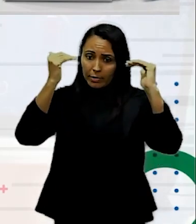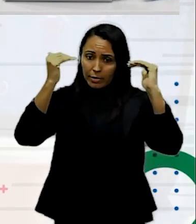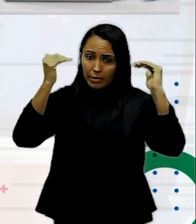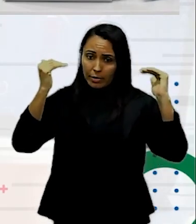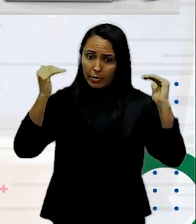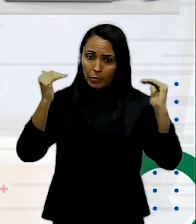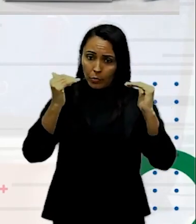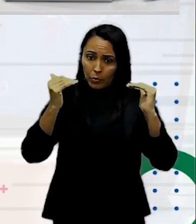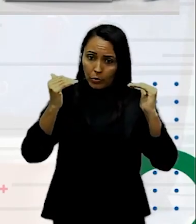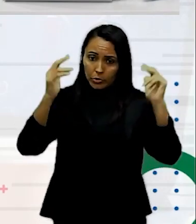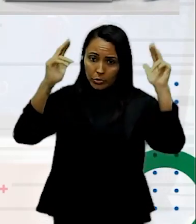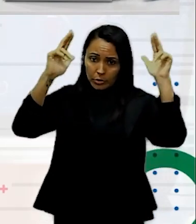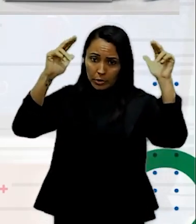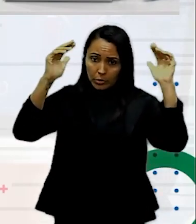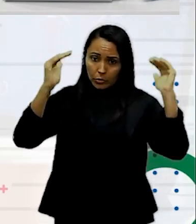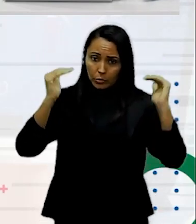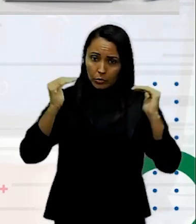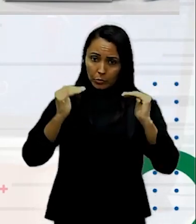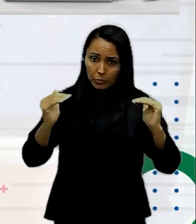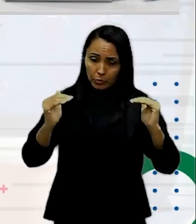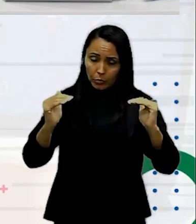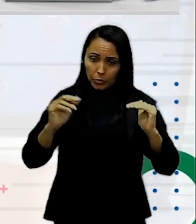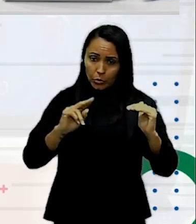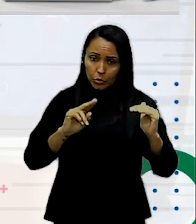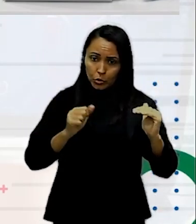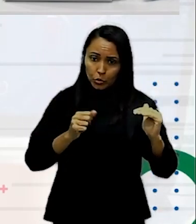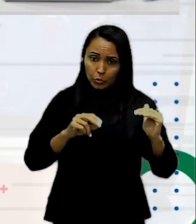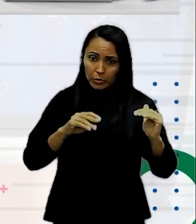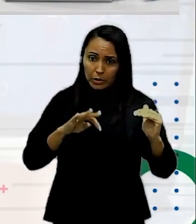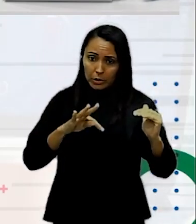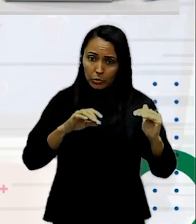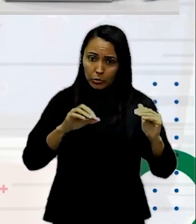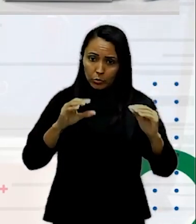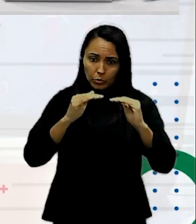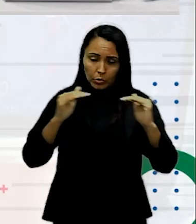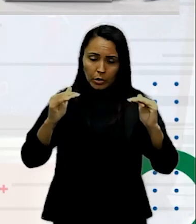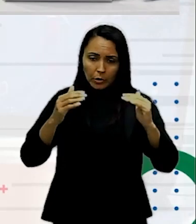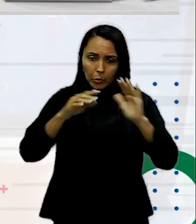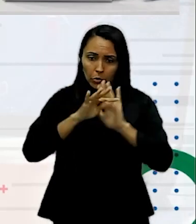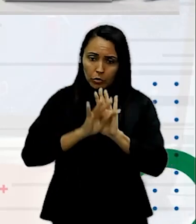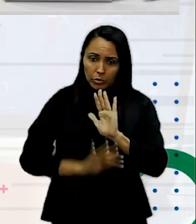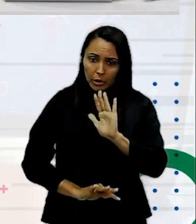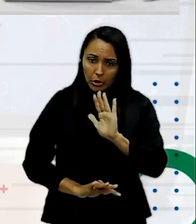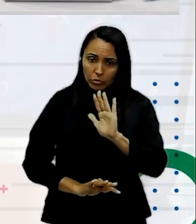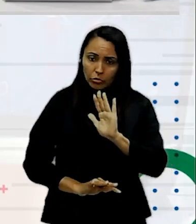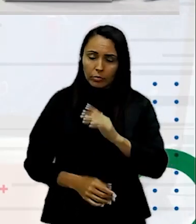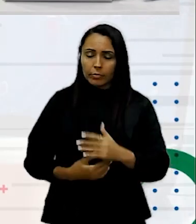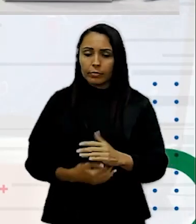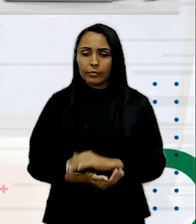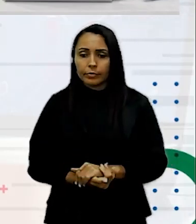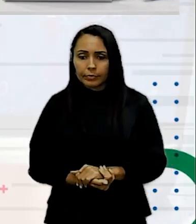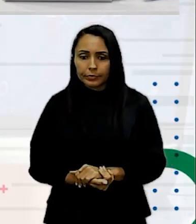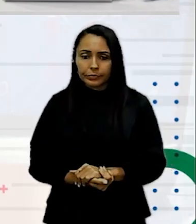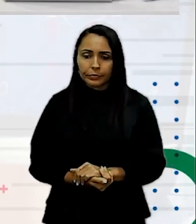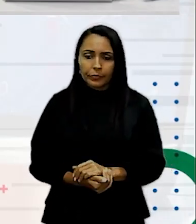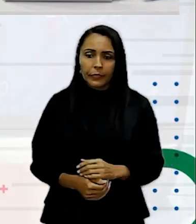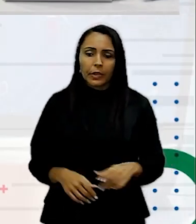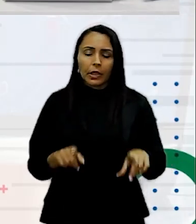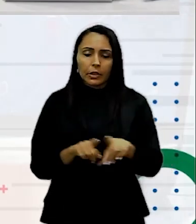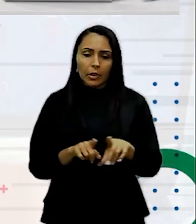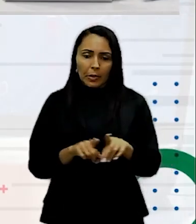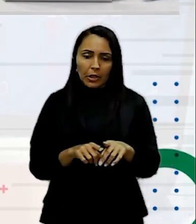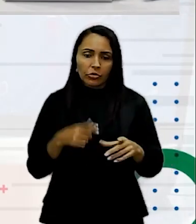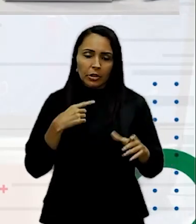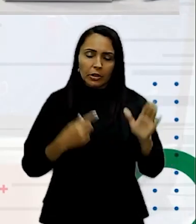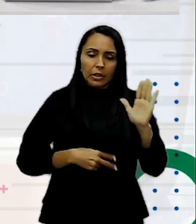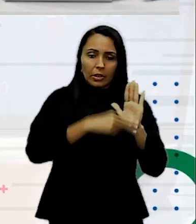subtítulo E depois O texto corrido Tudo bem? E também A gente tem O padrão De leitura